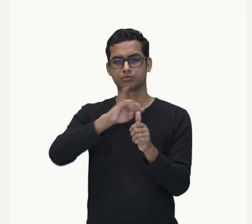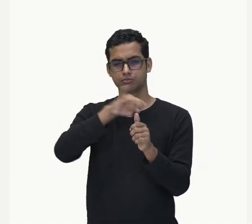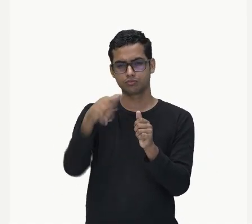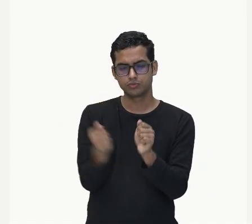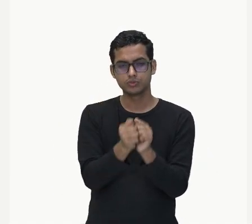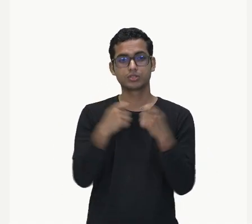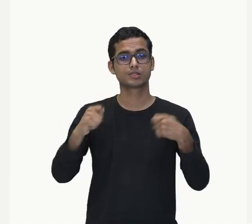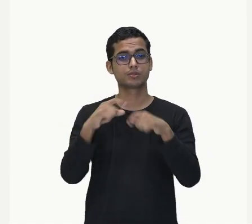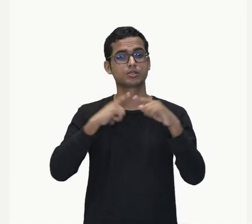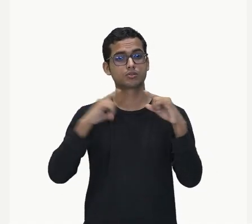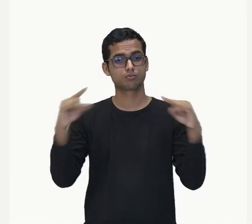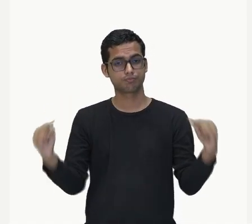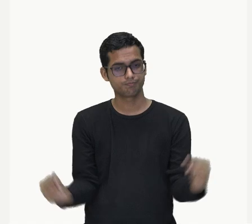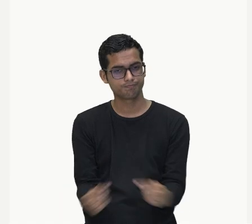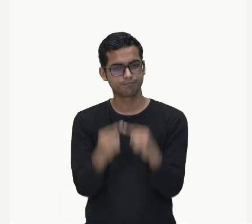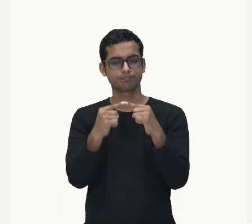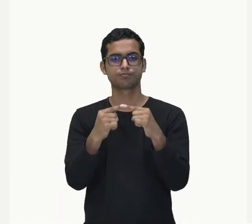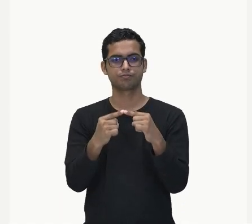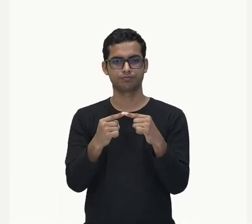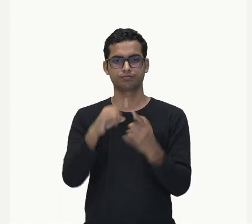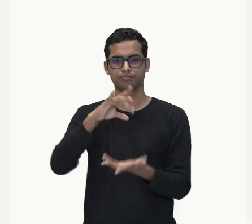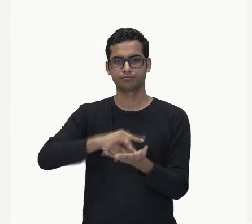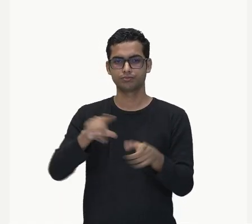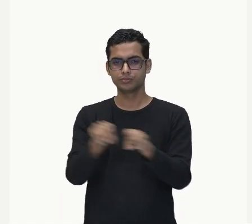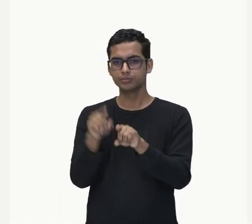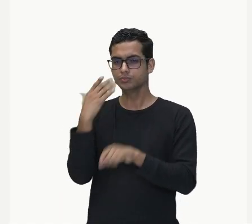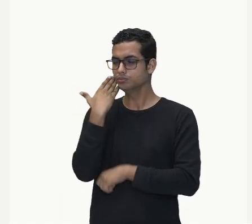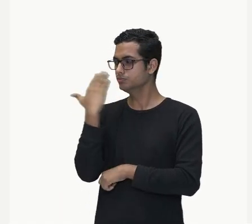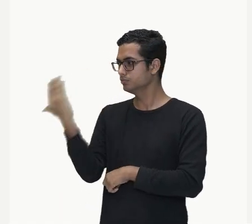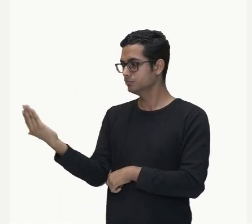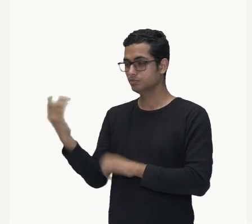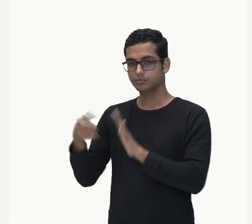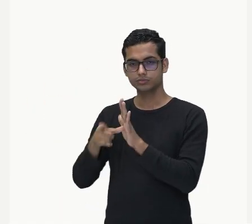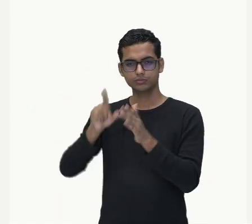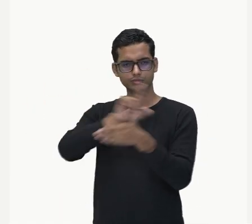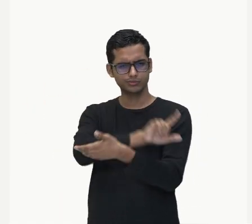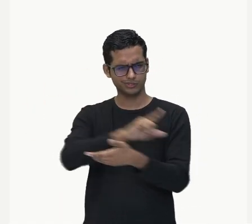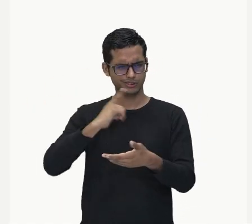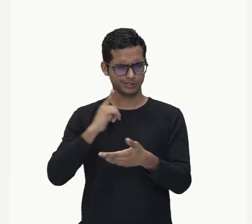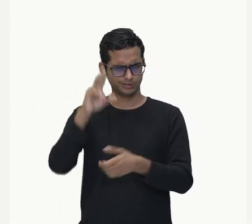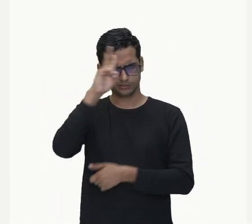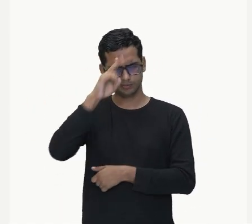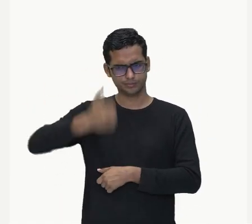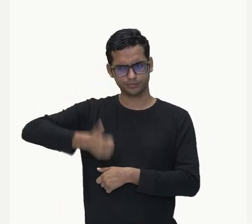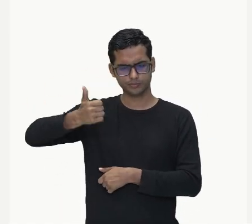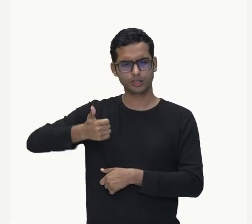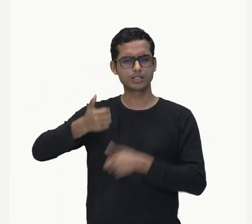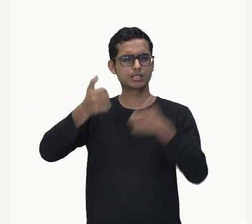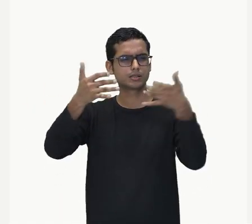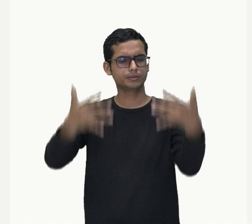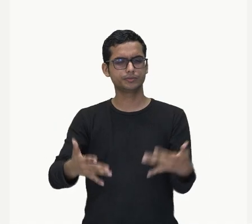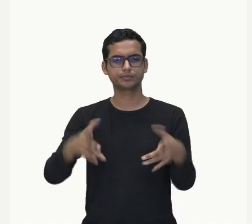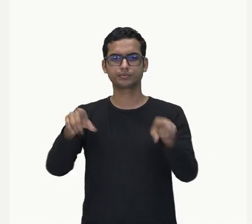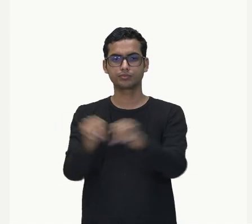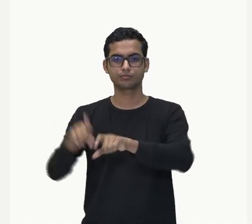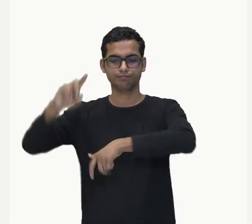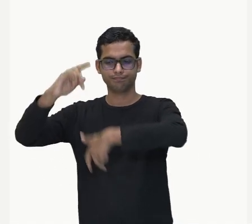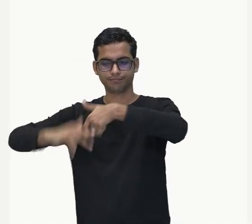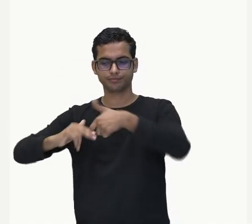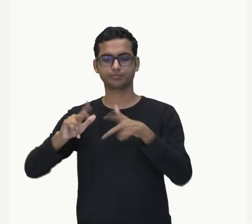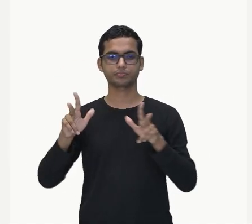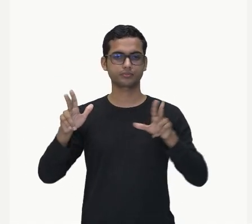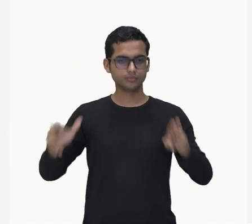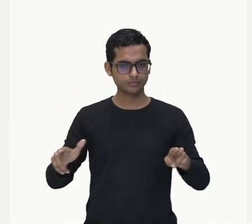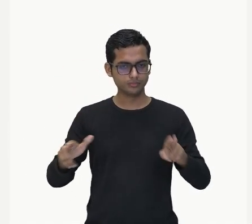A anterior falava do mesmo gênero, né? Então, do mesmo gênero, viram que